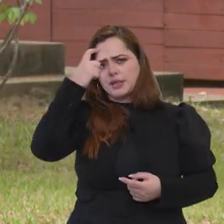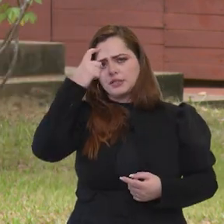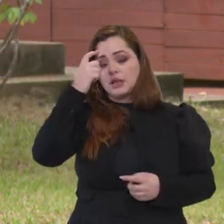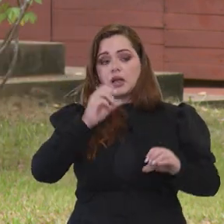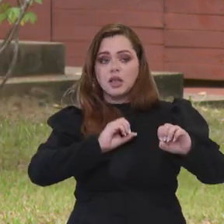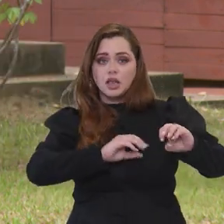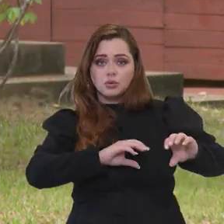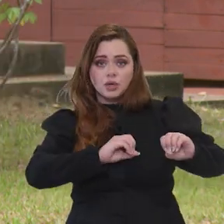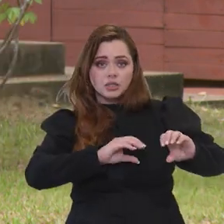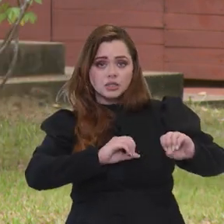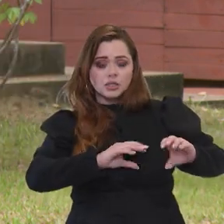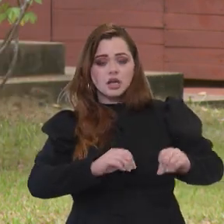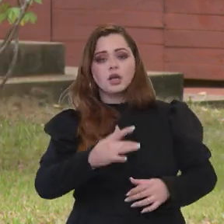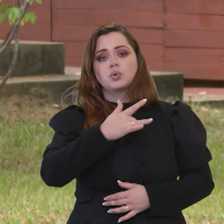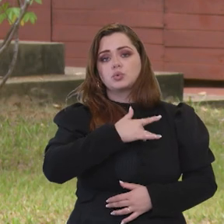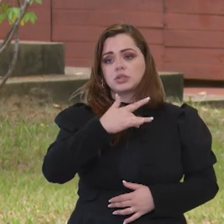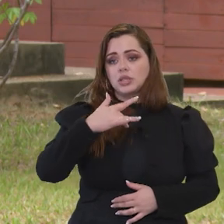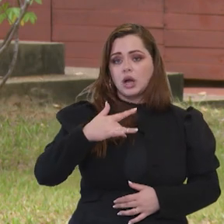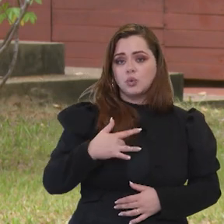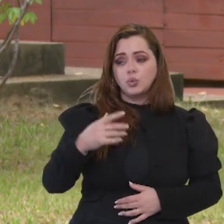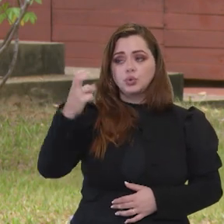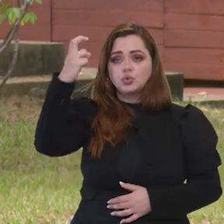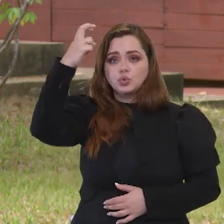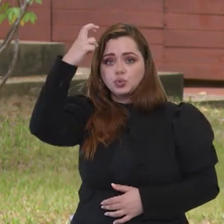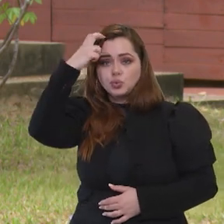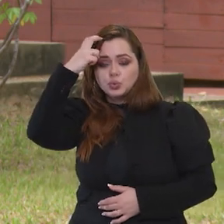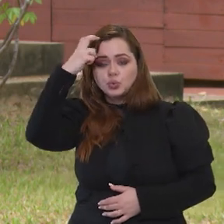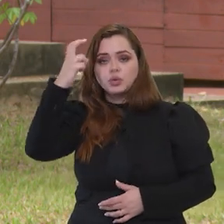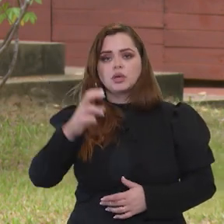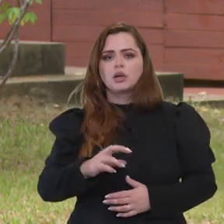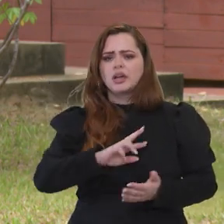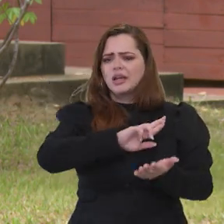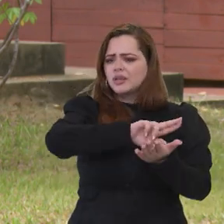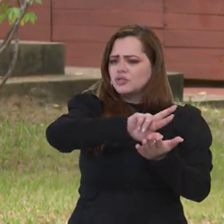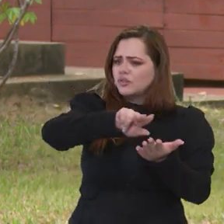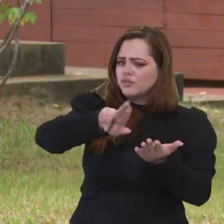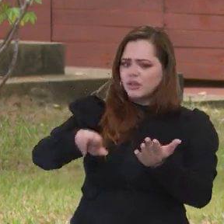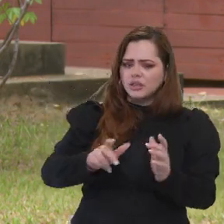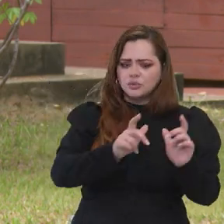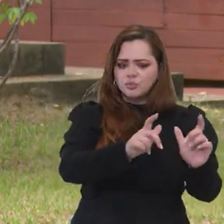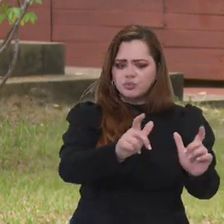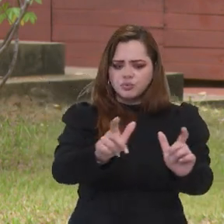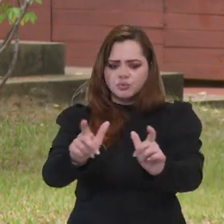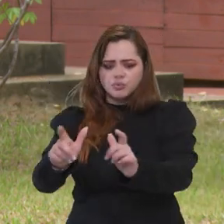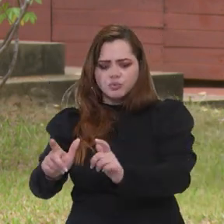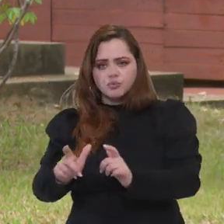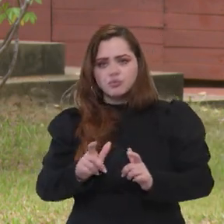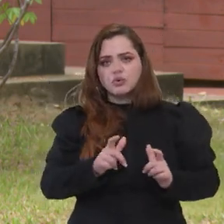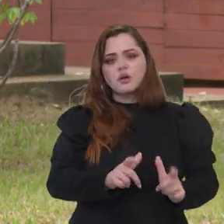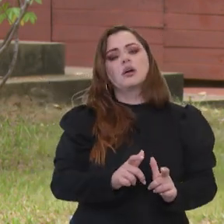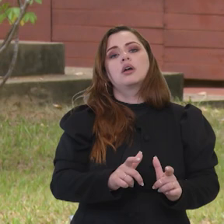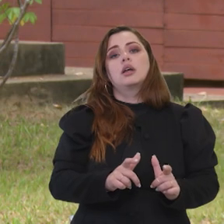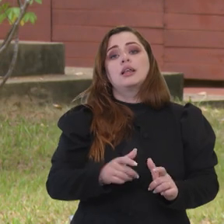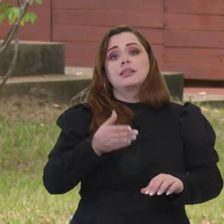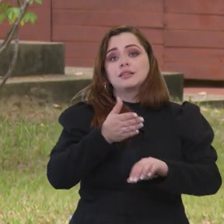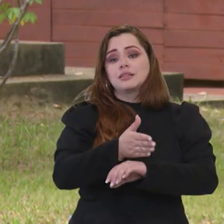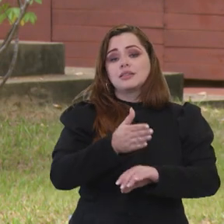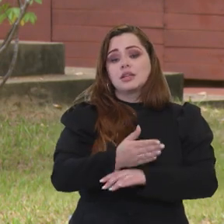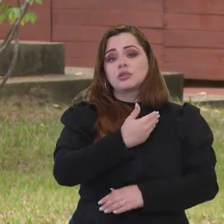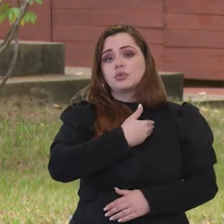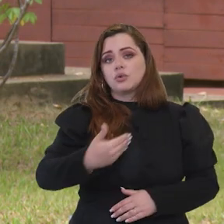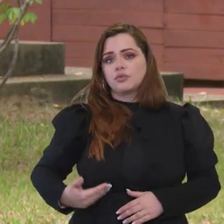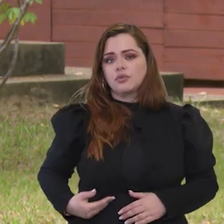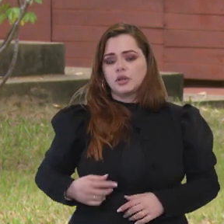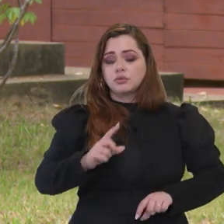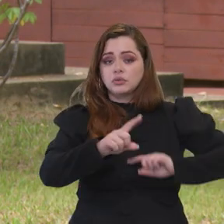a periferia pensa, por exemplo, para a educação, para a saúde, para a cultura, enfim, para os diversos ambientes que estão